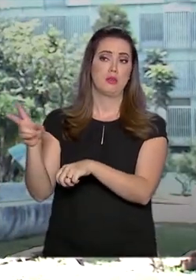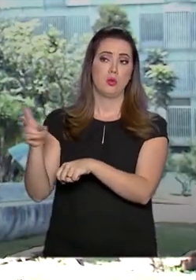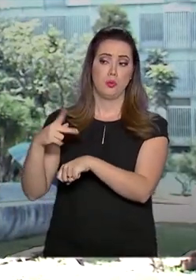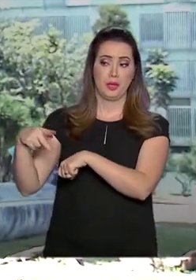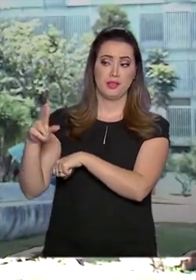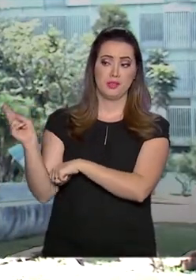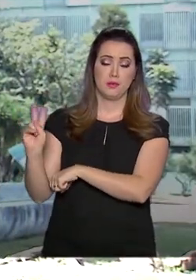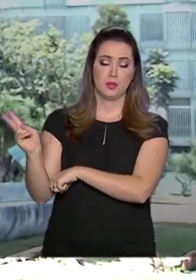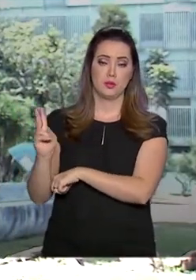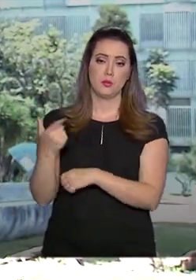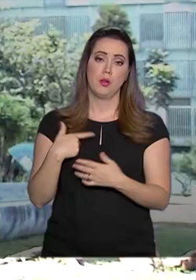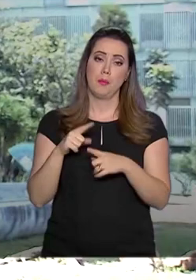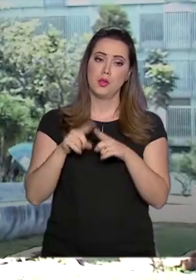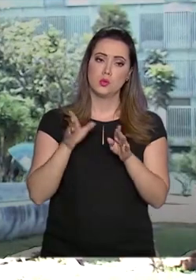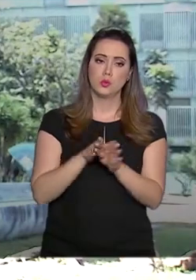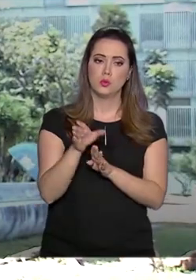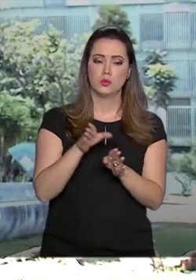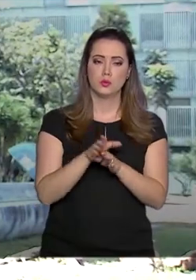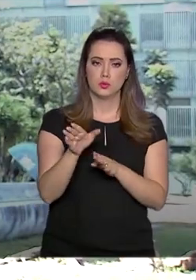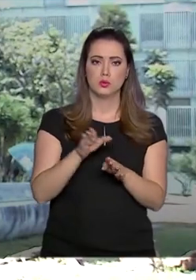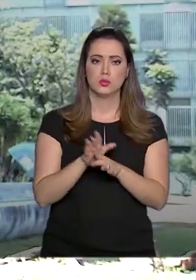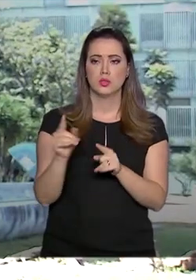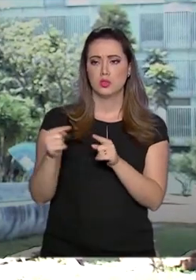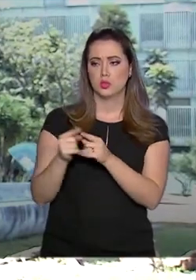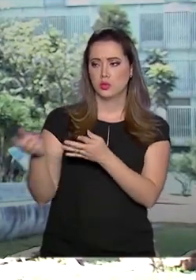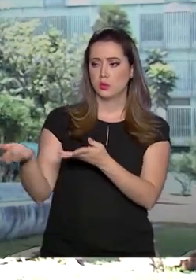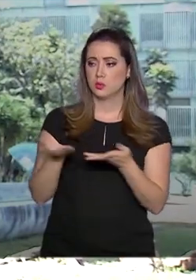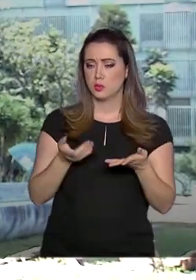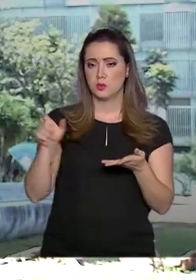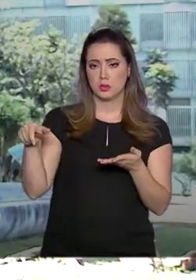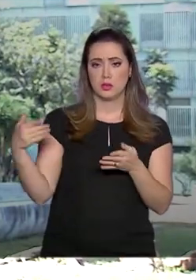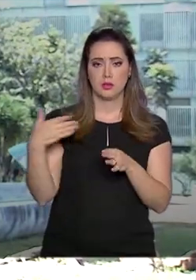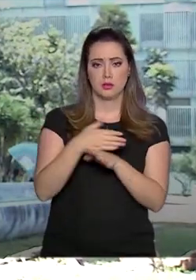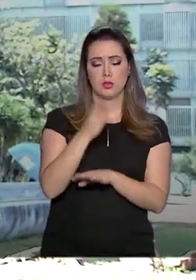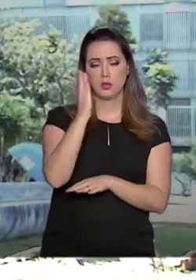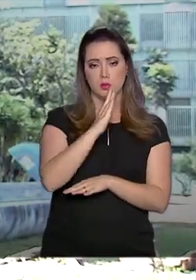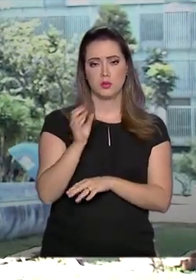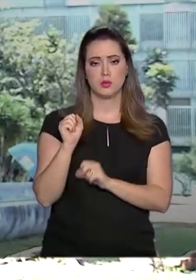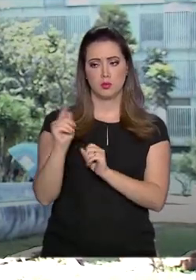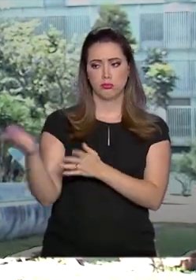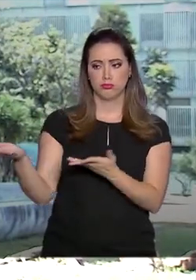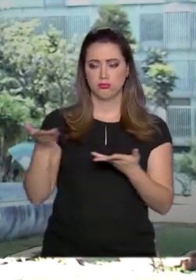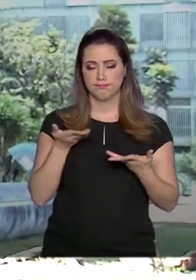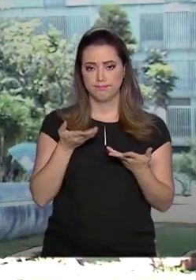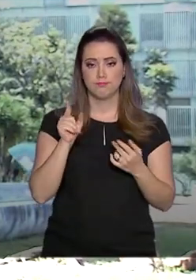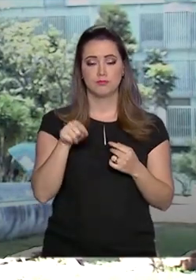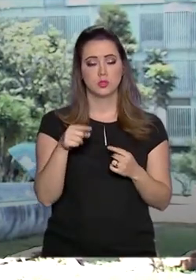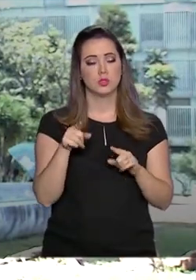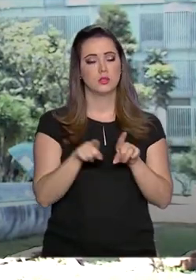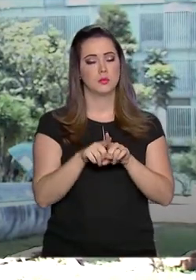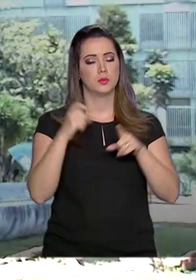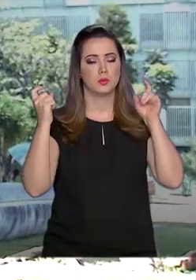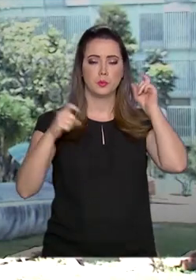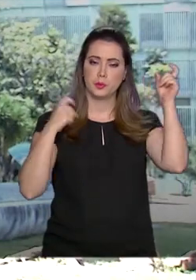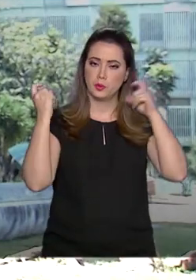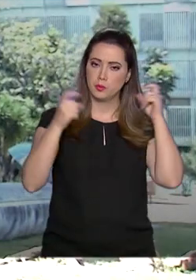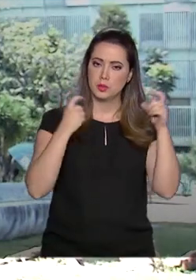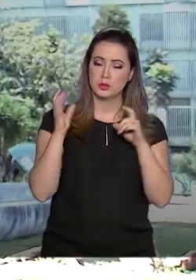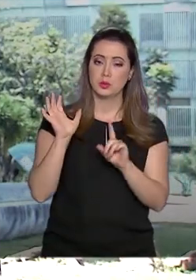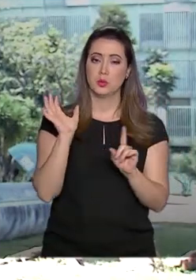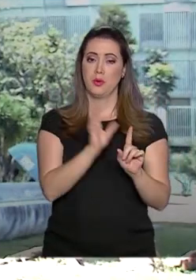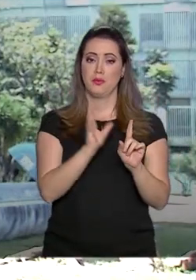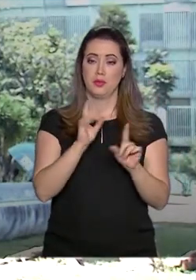orientação é conceder asilo aos militares dissidentes. O presidente Jair Bolsonaro manifestou ainda preocupação com os